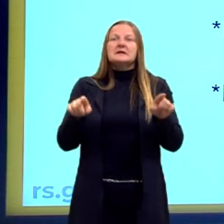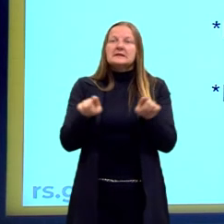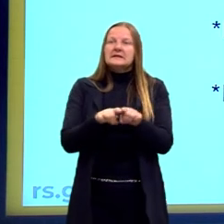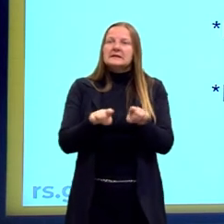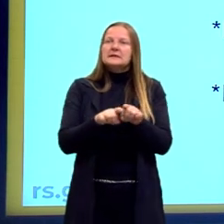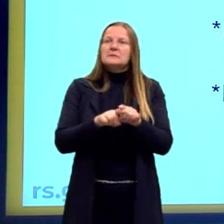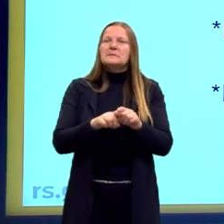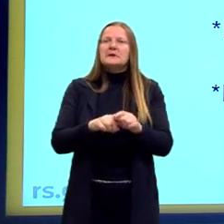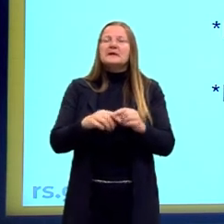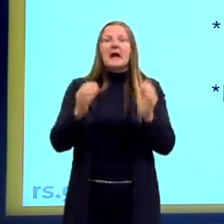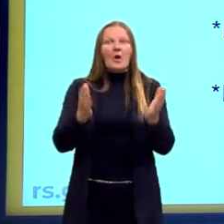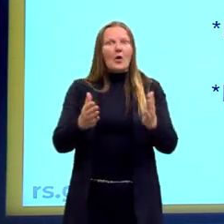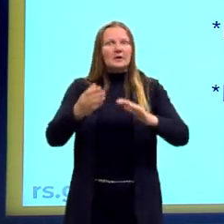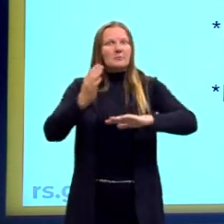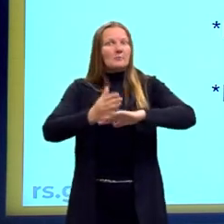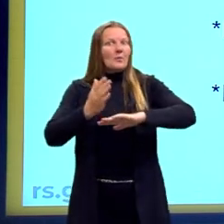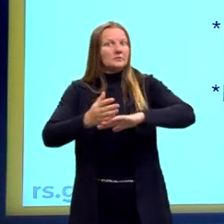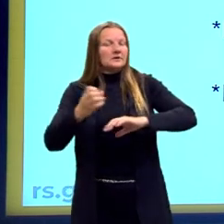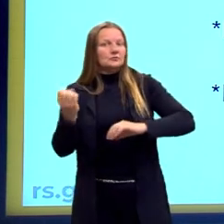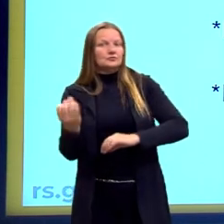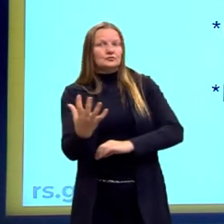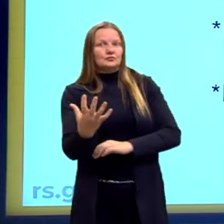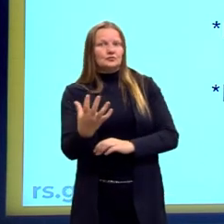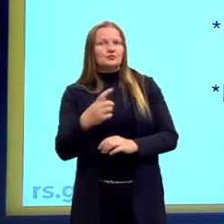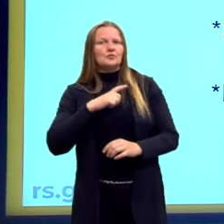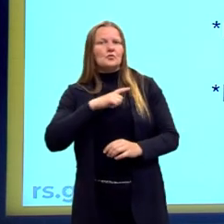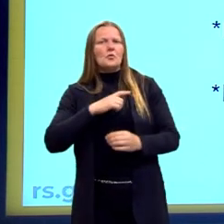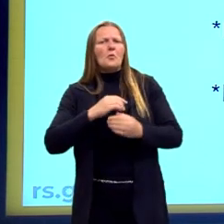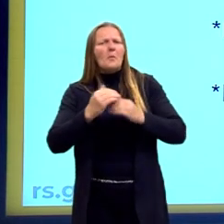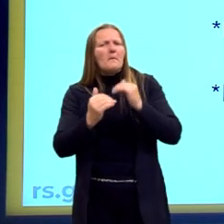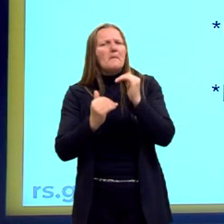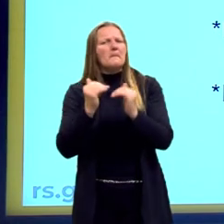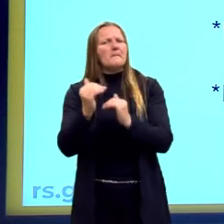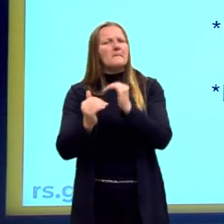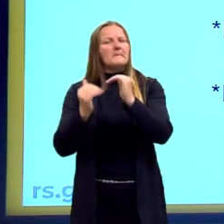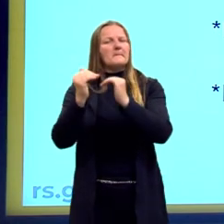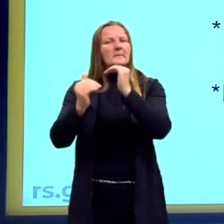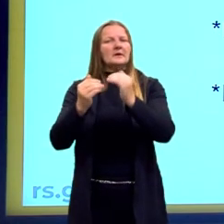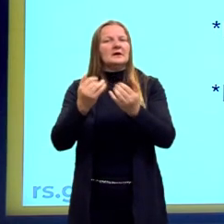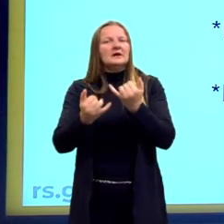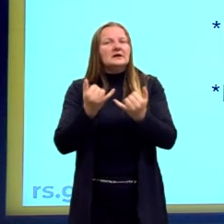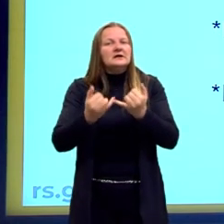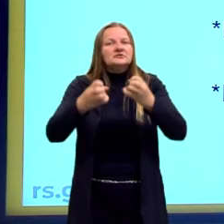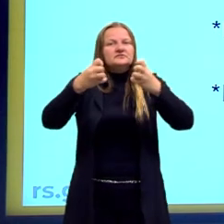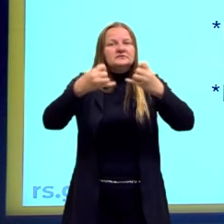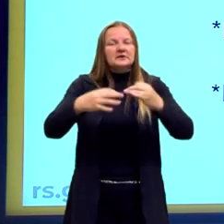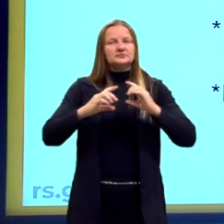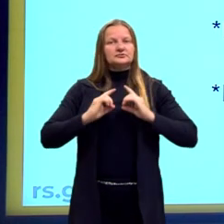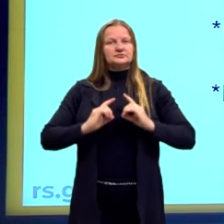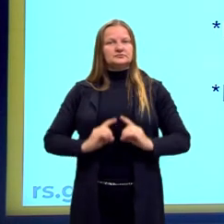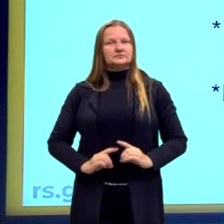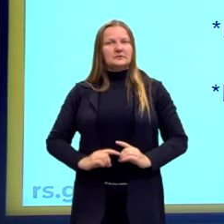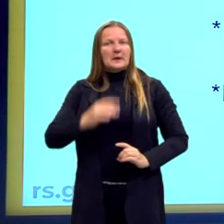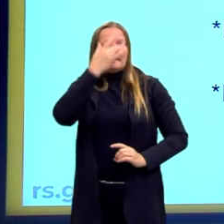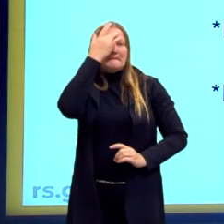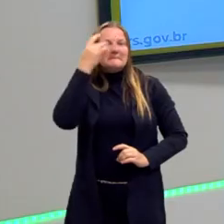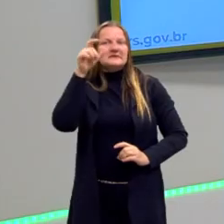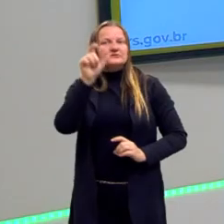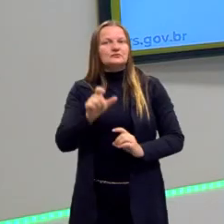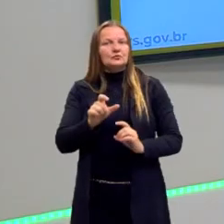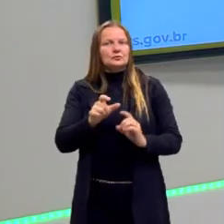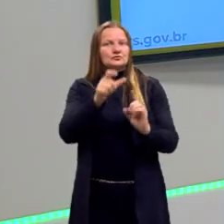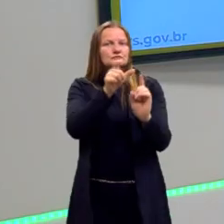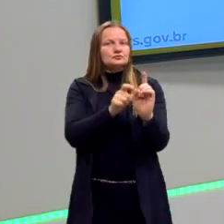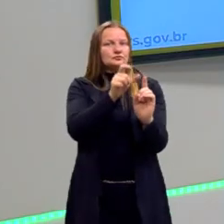Na Idade Moderna, aqui vai começar a Idade Moderna, que começa essa atividade, então, para dignificar que o trabalho é algo que